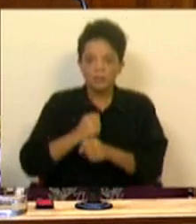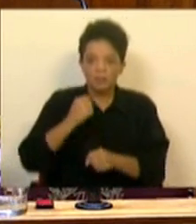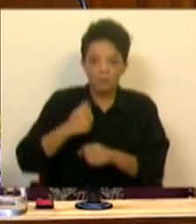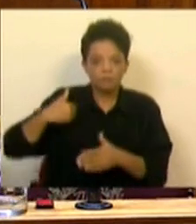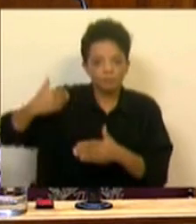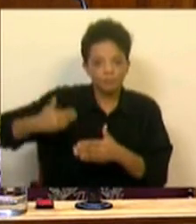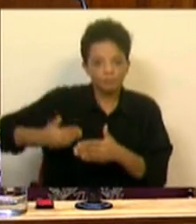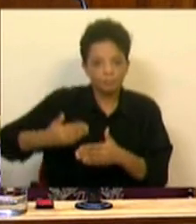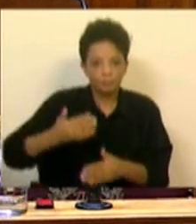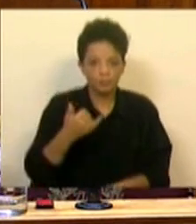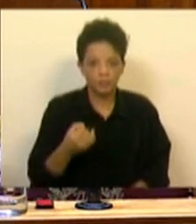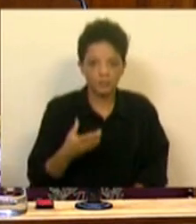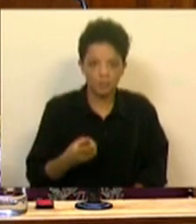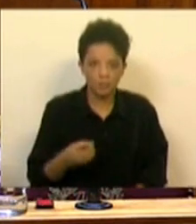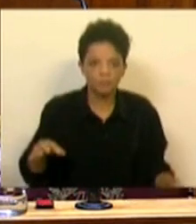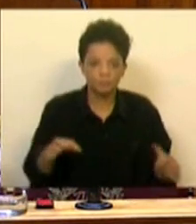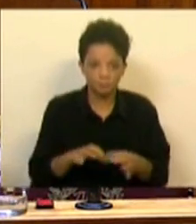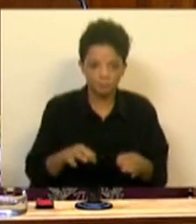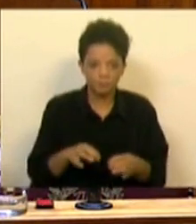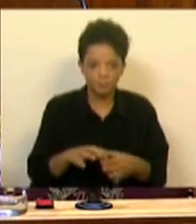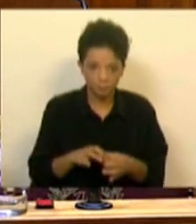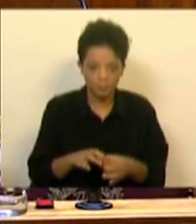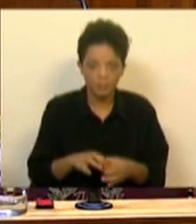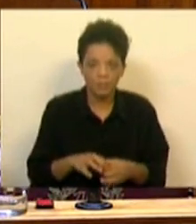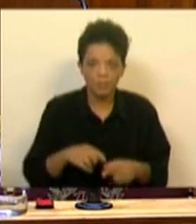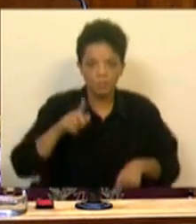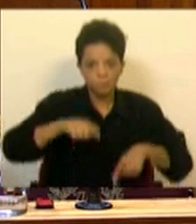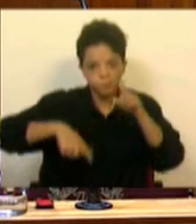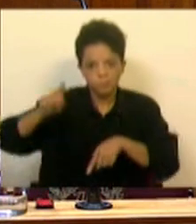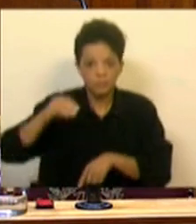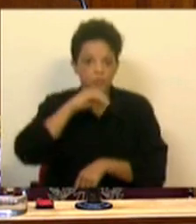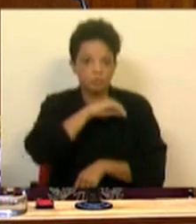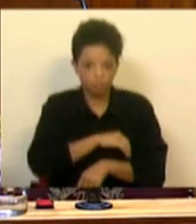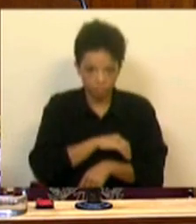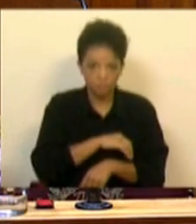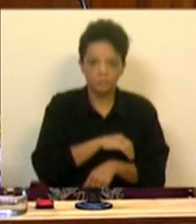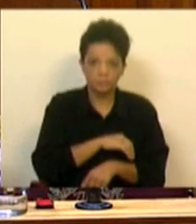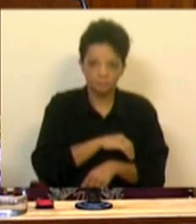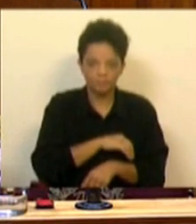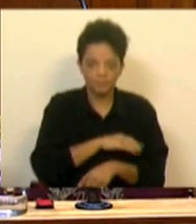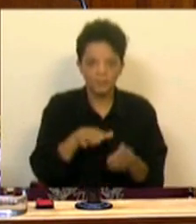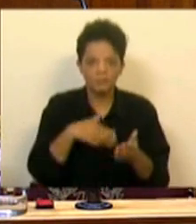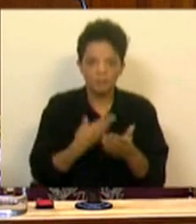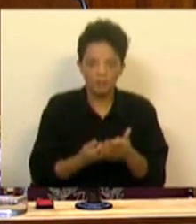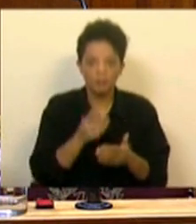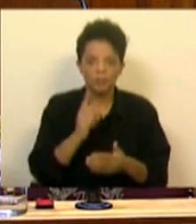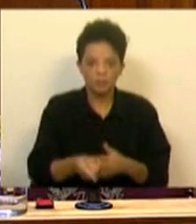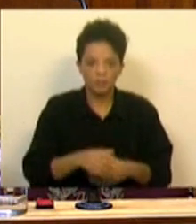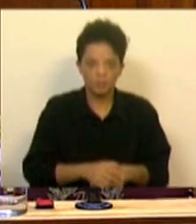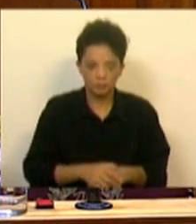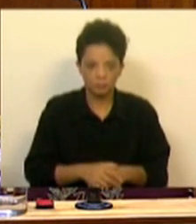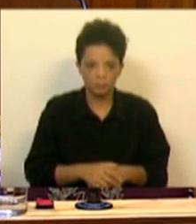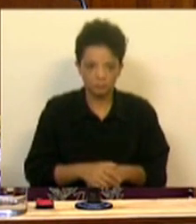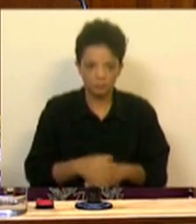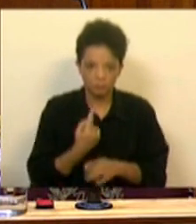feito em 2019 relativamente às assimetrias salariais, o que veio foi unificar, de facto, as